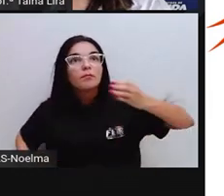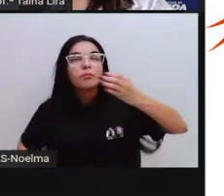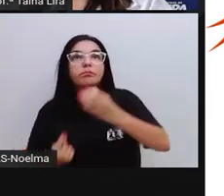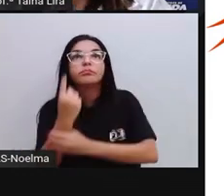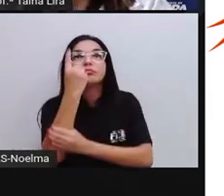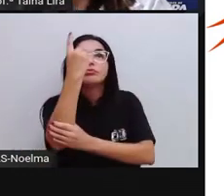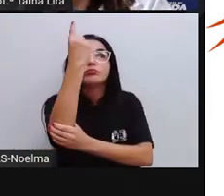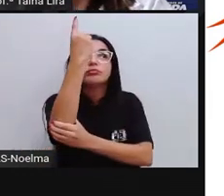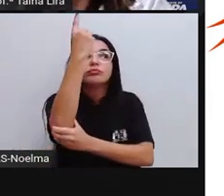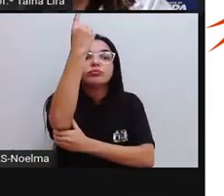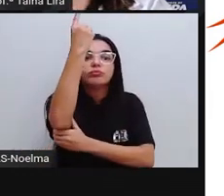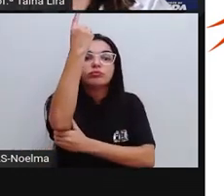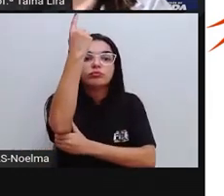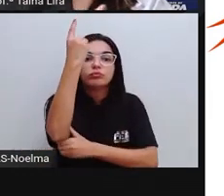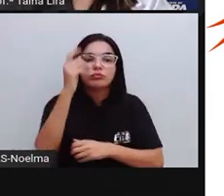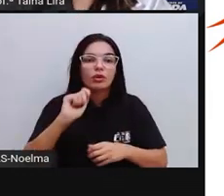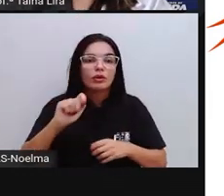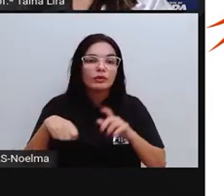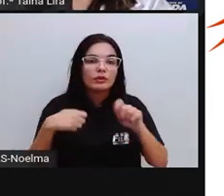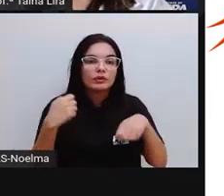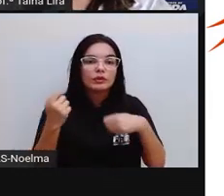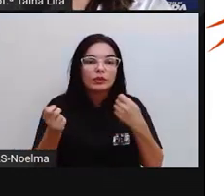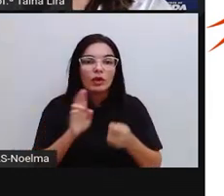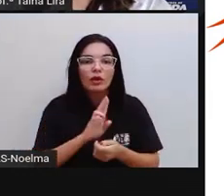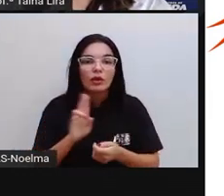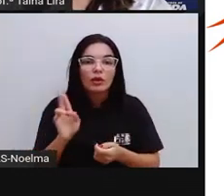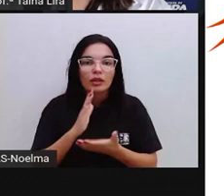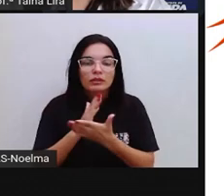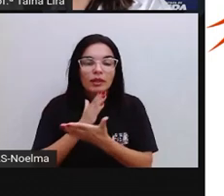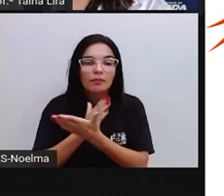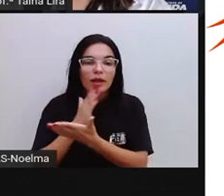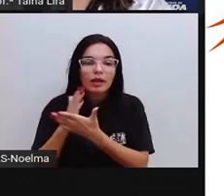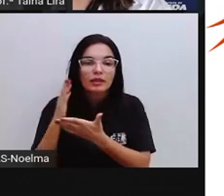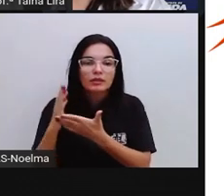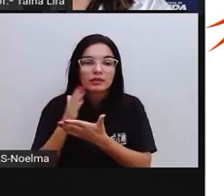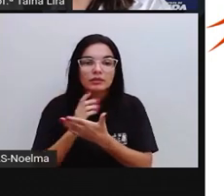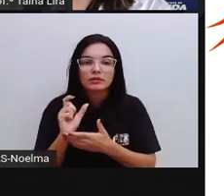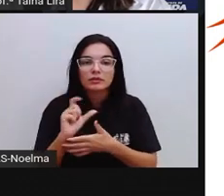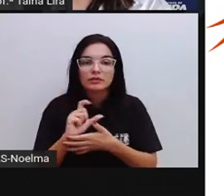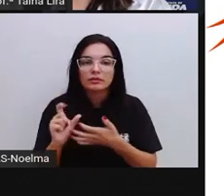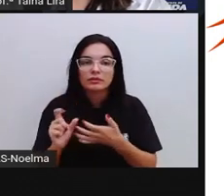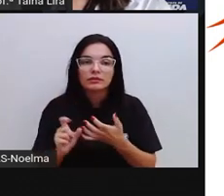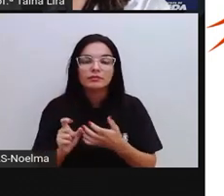Foguete. E, ó, observem que a gente vai escrever ali separando as sílabas, tá? Olha lá.